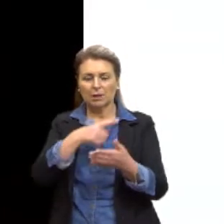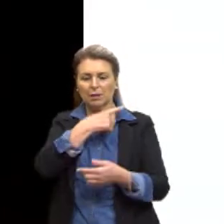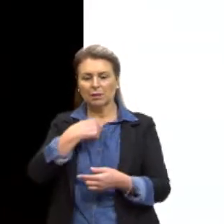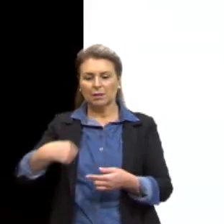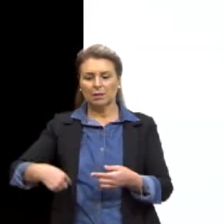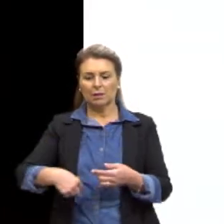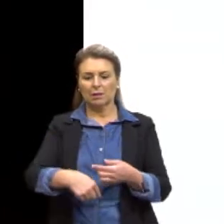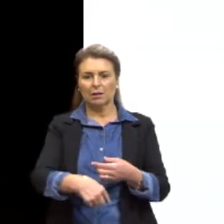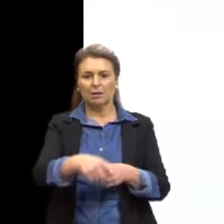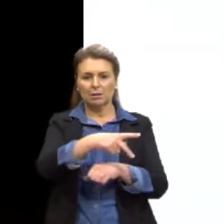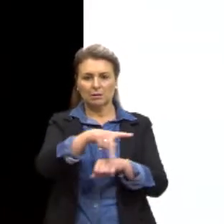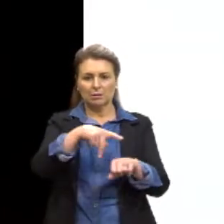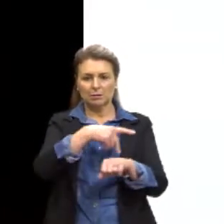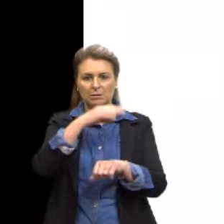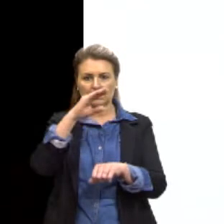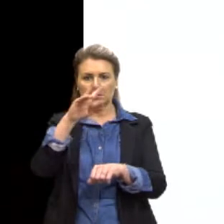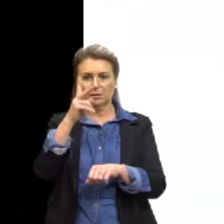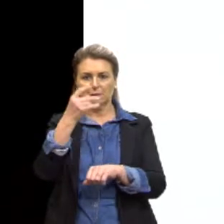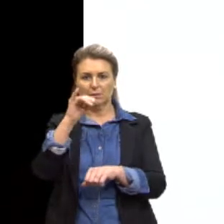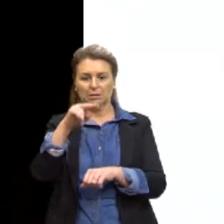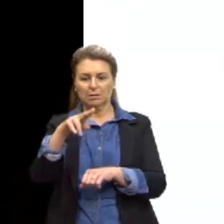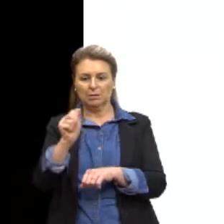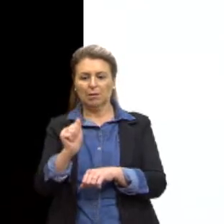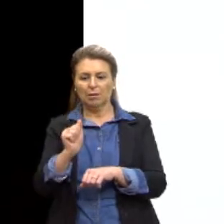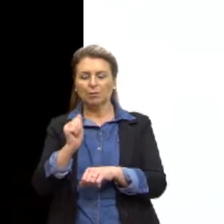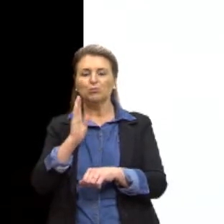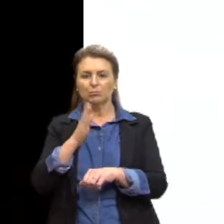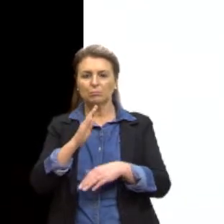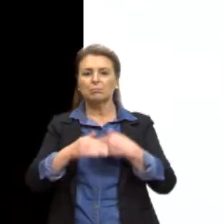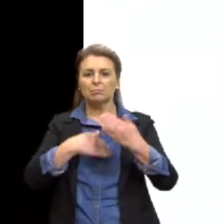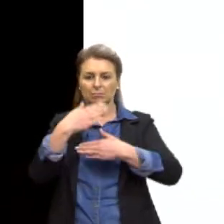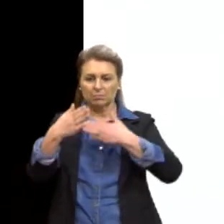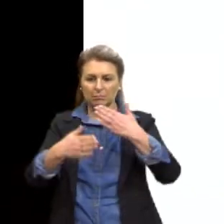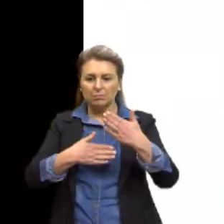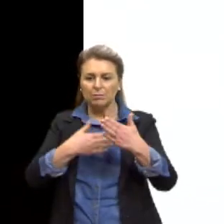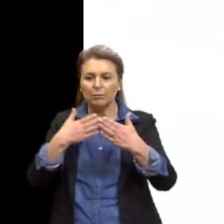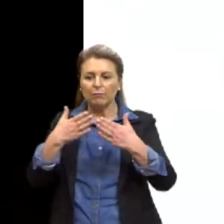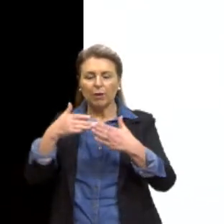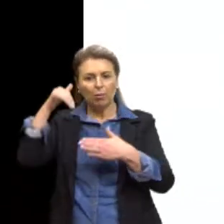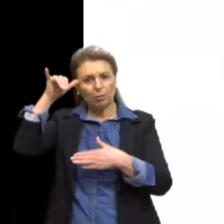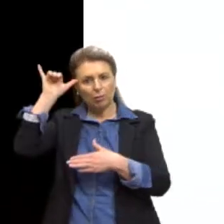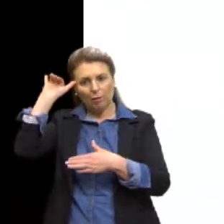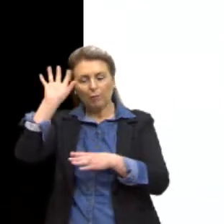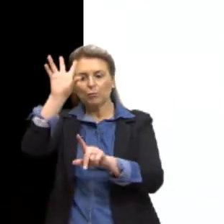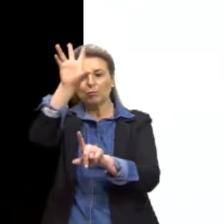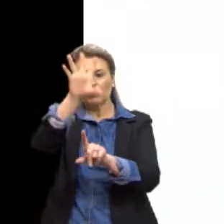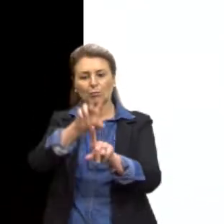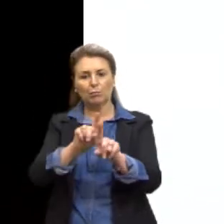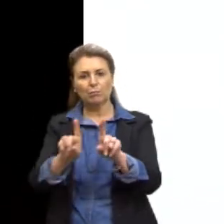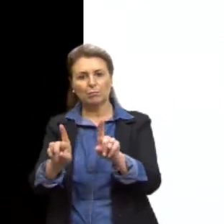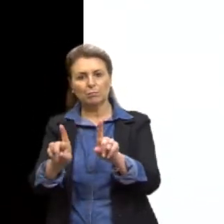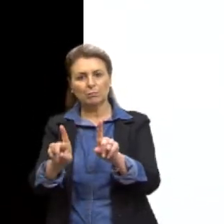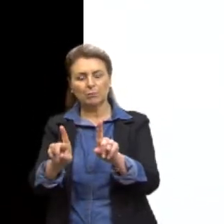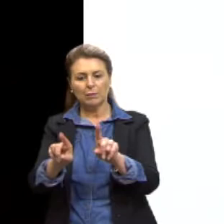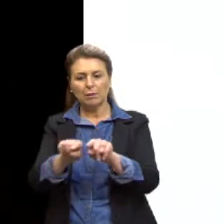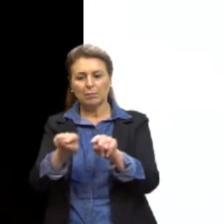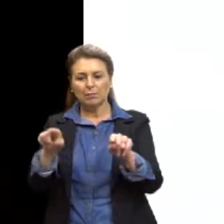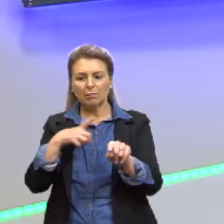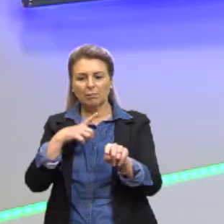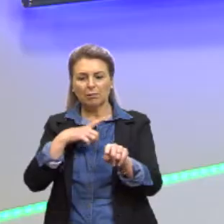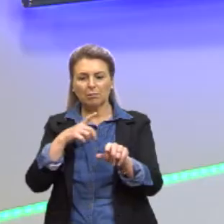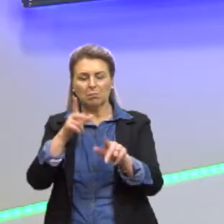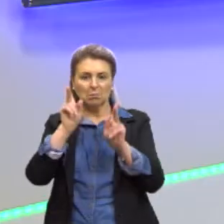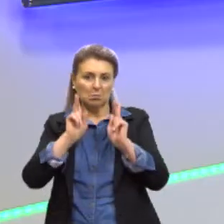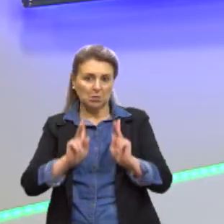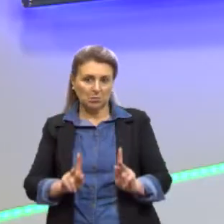tem muito... Já estão desenvolvendo criações de gado clonados e aí tem uma série de pessoas que